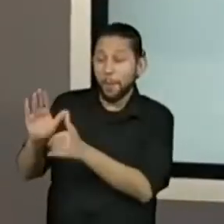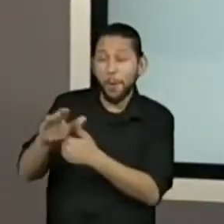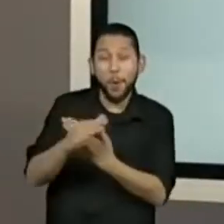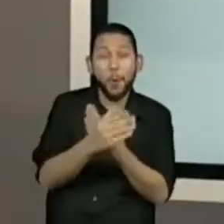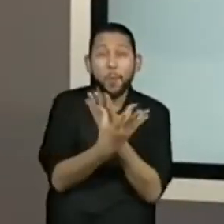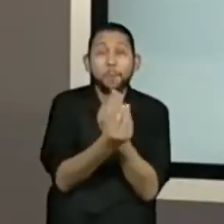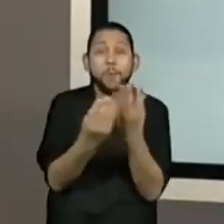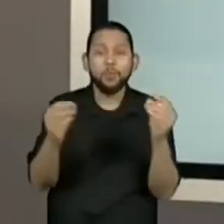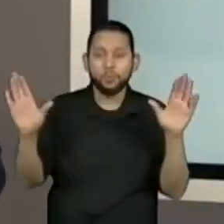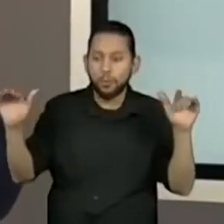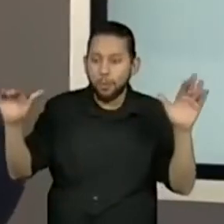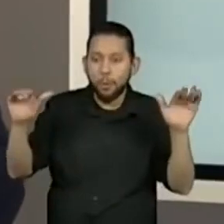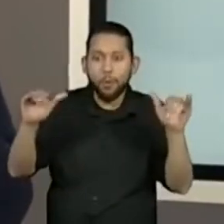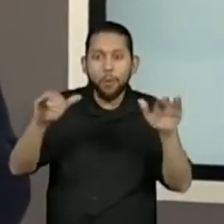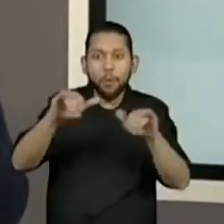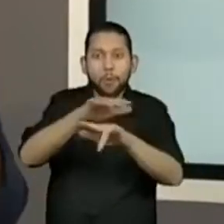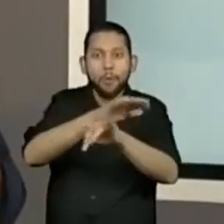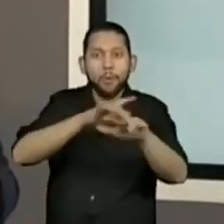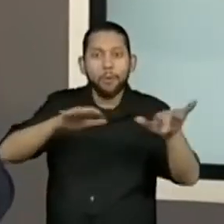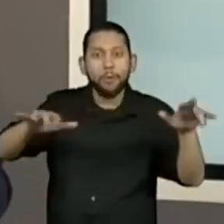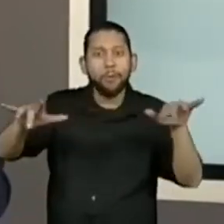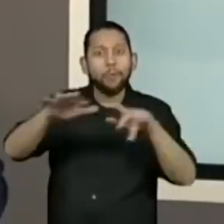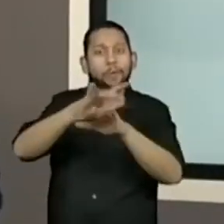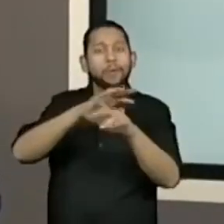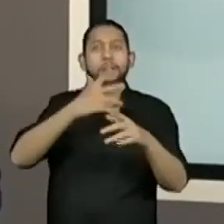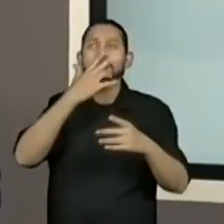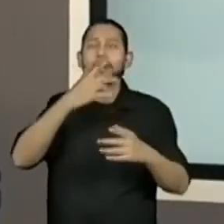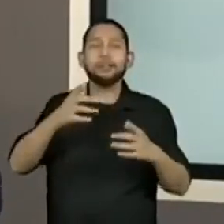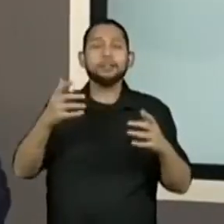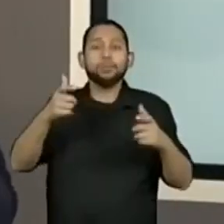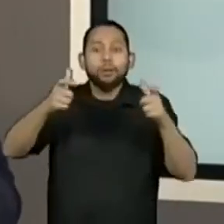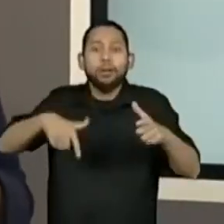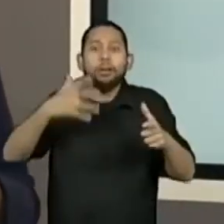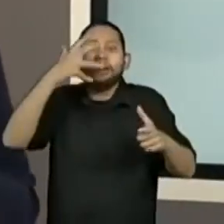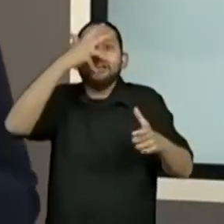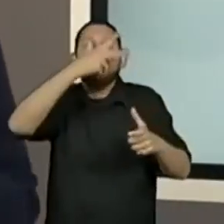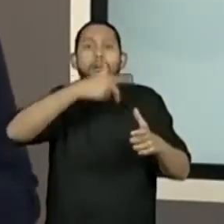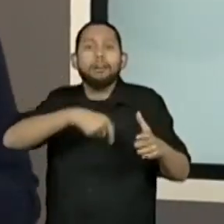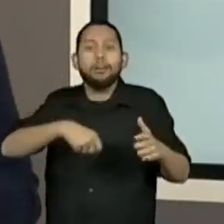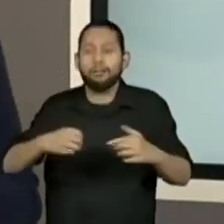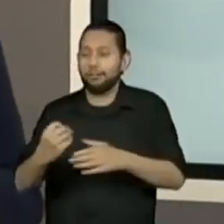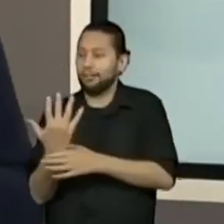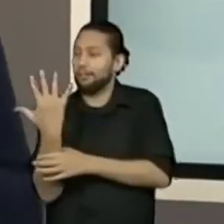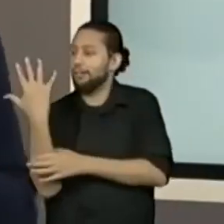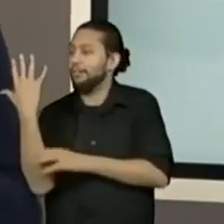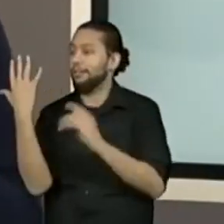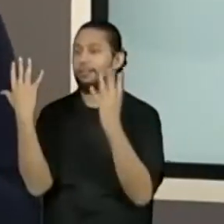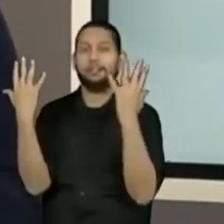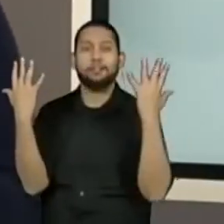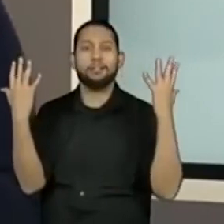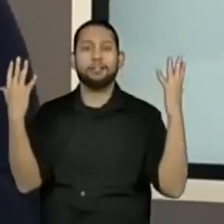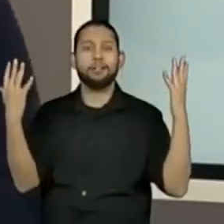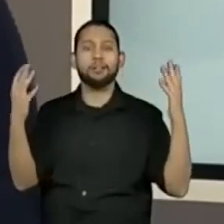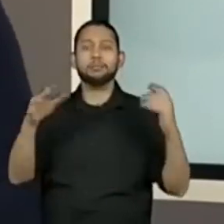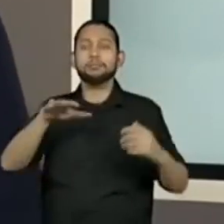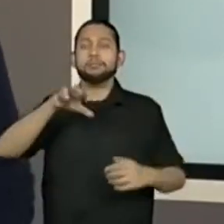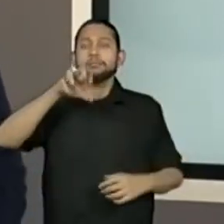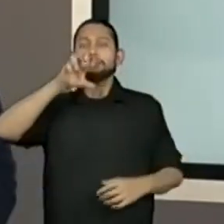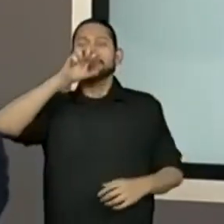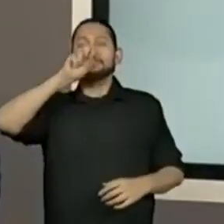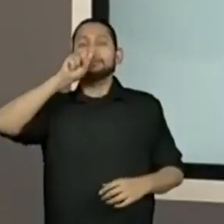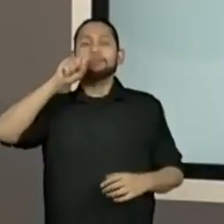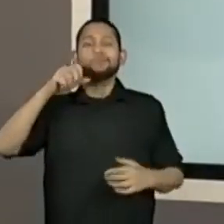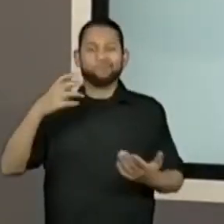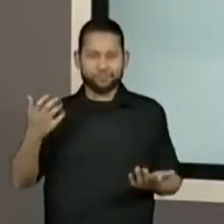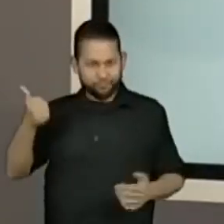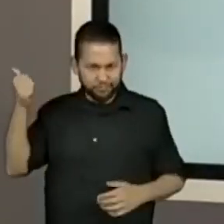bichinho borboleta, a gente já pensa num lugar florido, com plantas, olha que gostoso, em ar puro. Será que o nosso